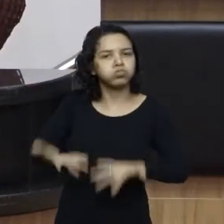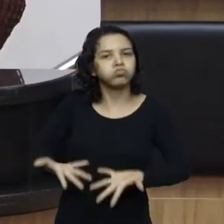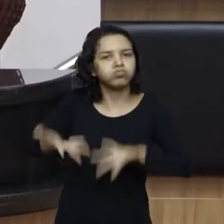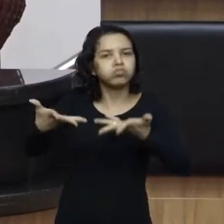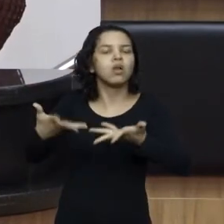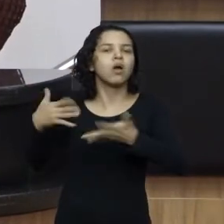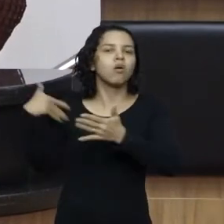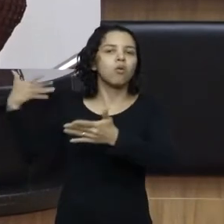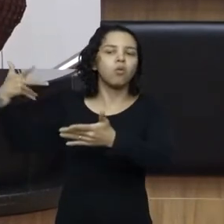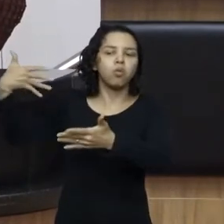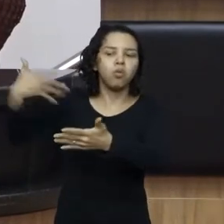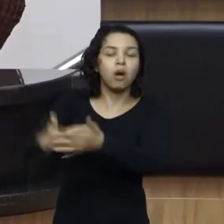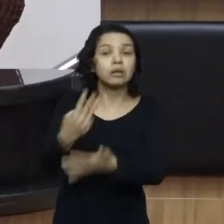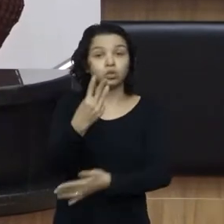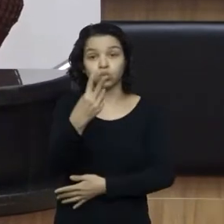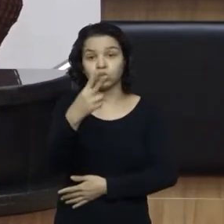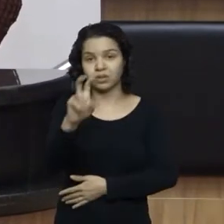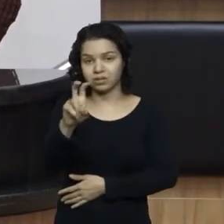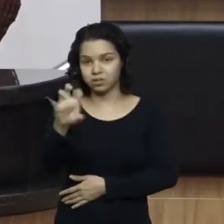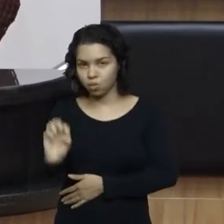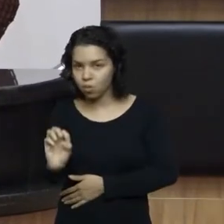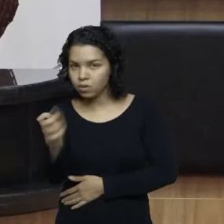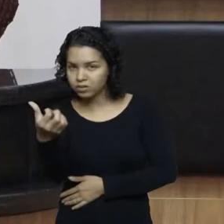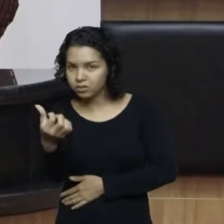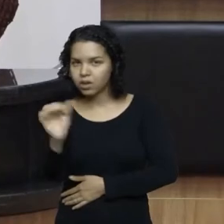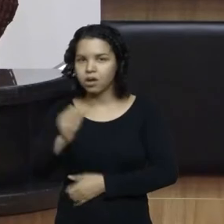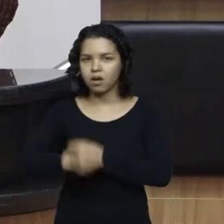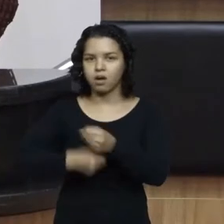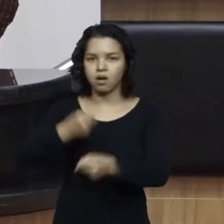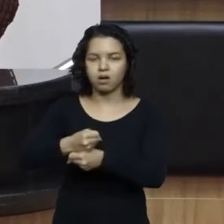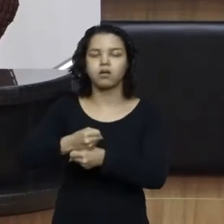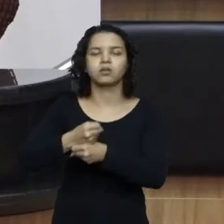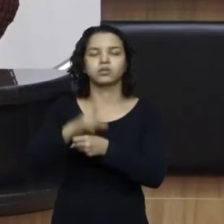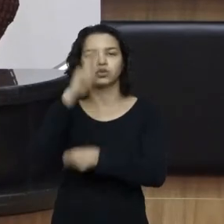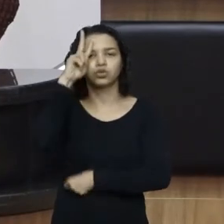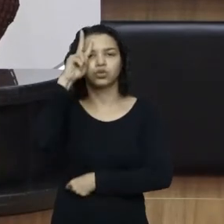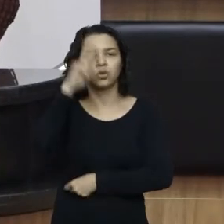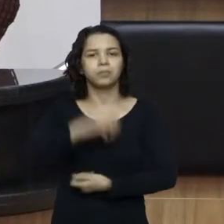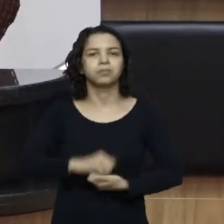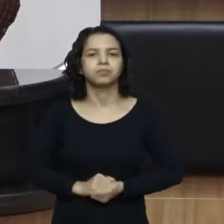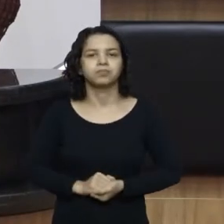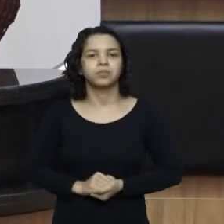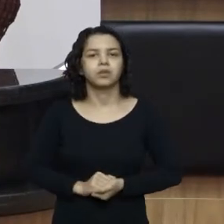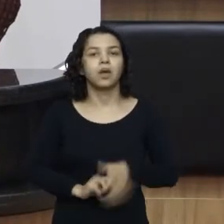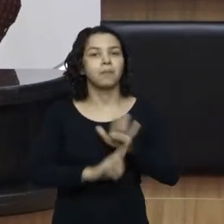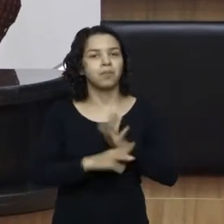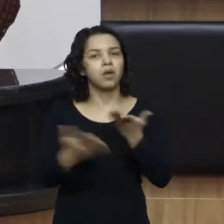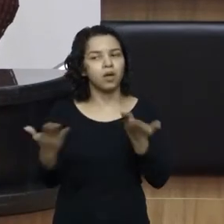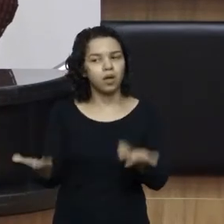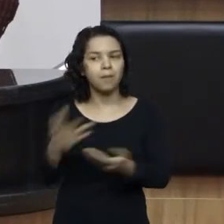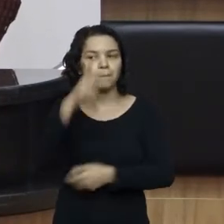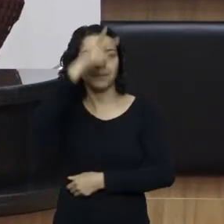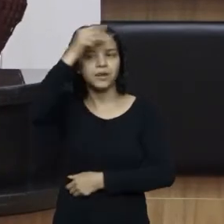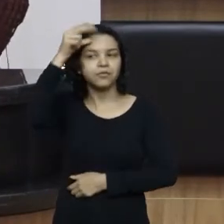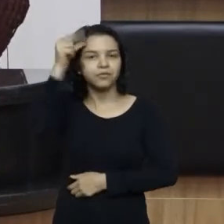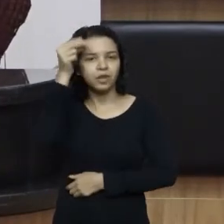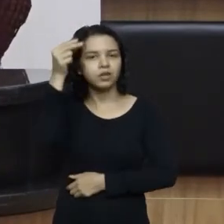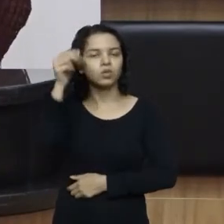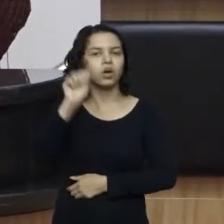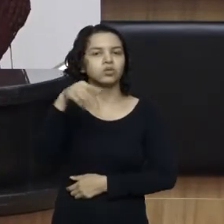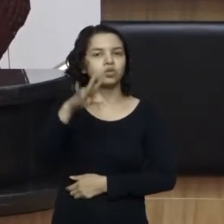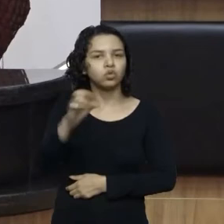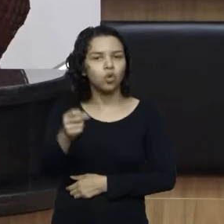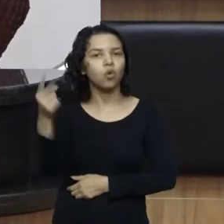seus 256 anos de história. Em nome do prefeito Antônio Seron, do nosso vice-prefeito Juliano